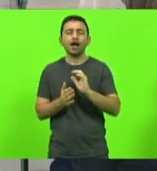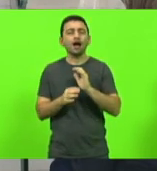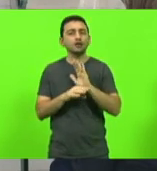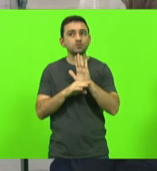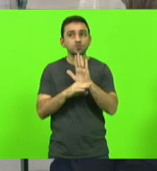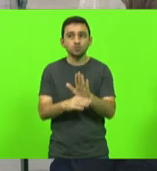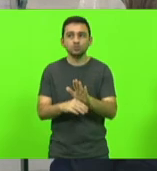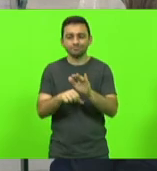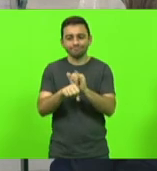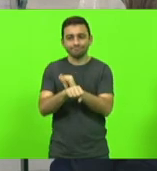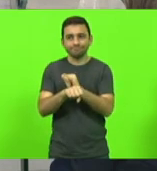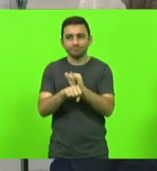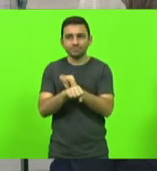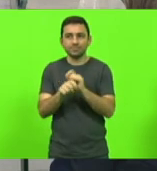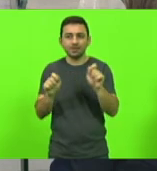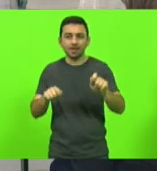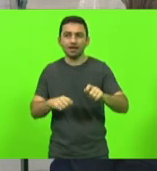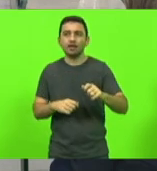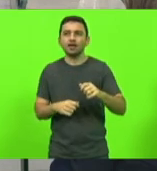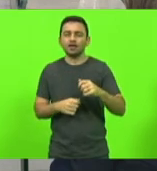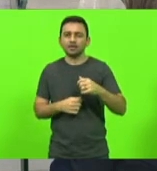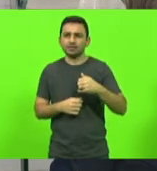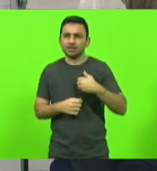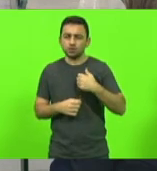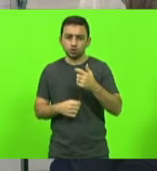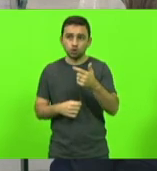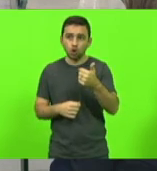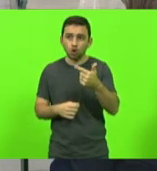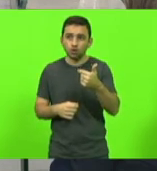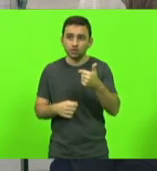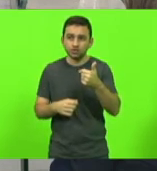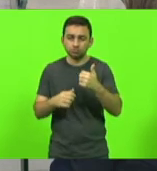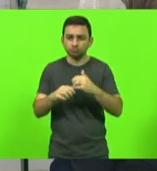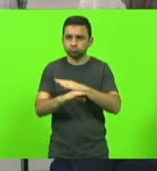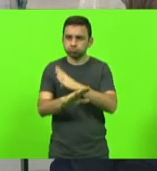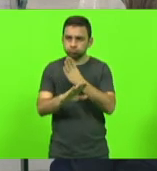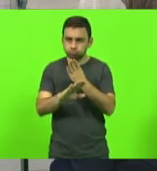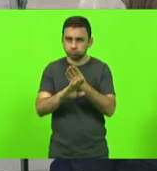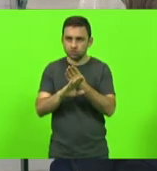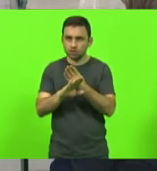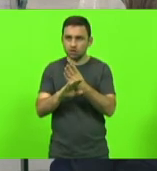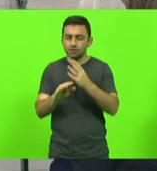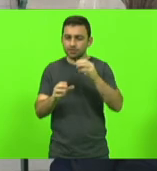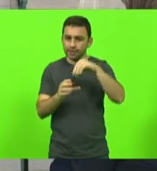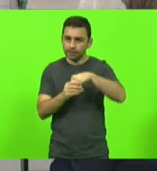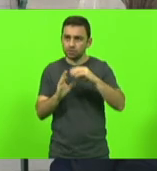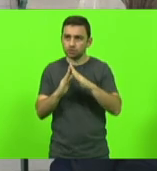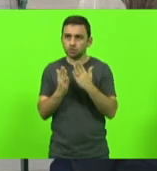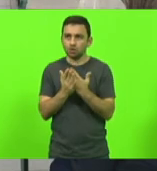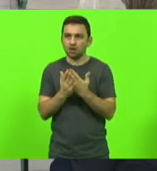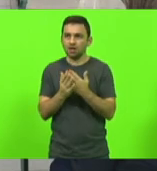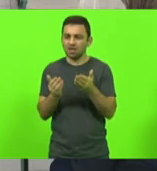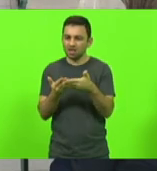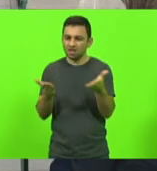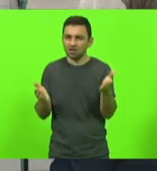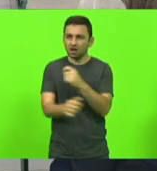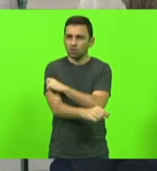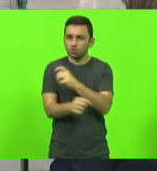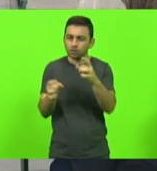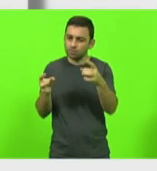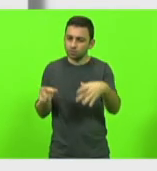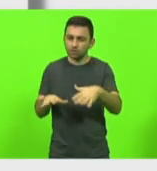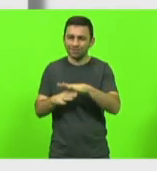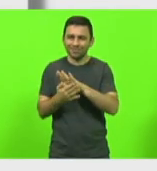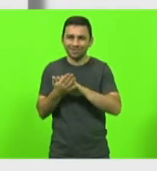de garantir 12 anos de escolaridade e não permitir que os estudantes larguem os estudos no ensino médio. Pode